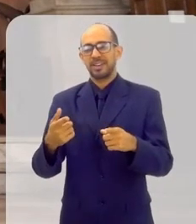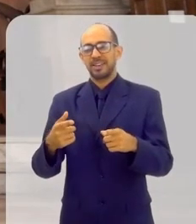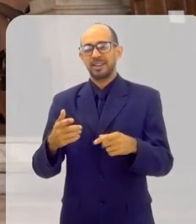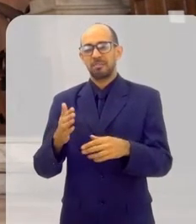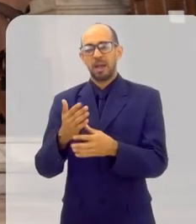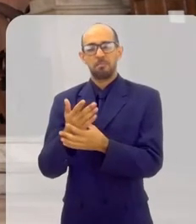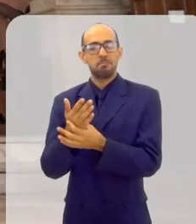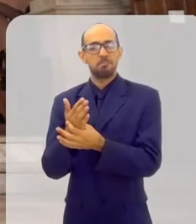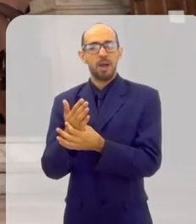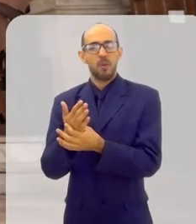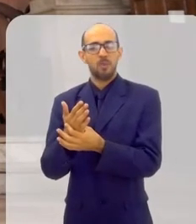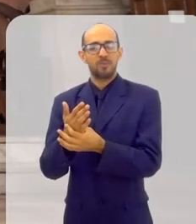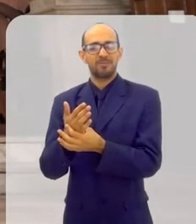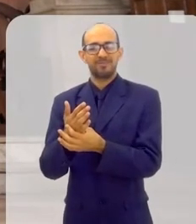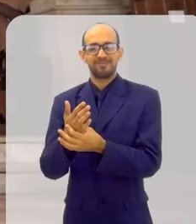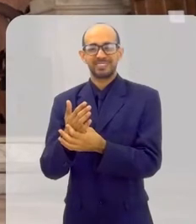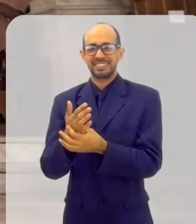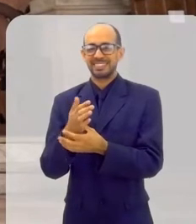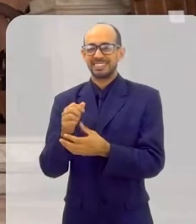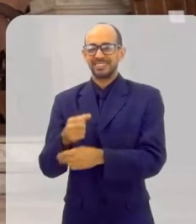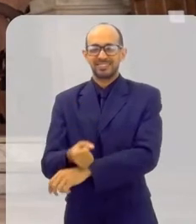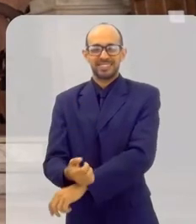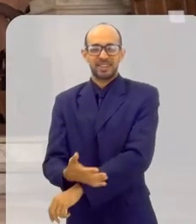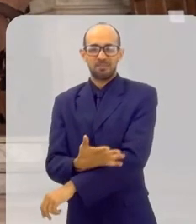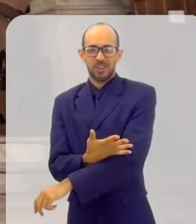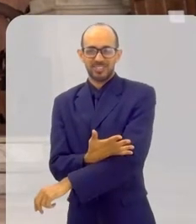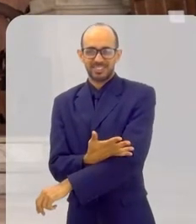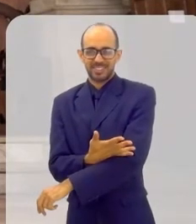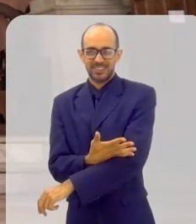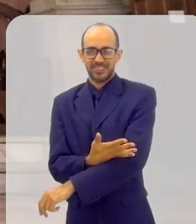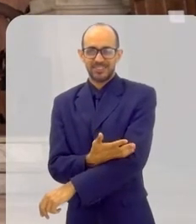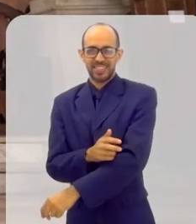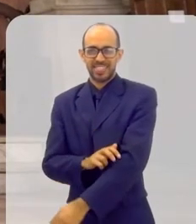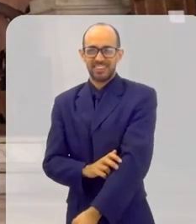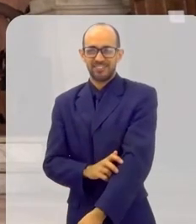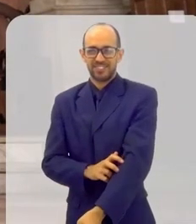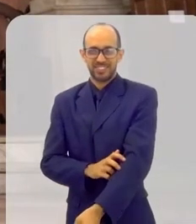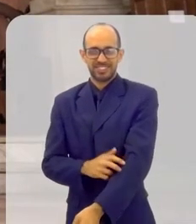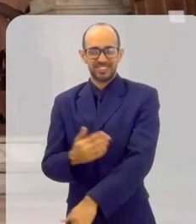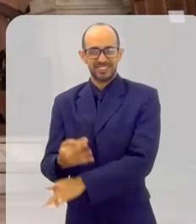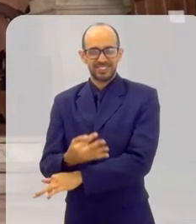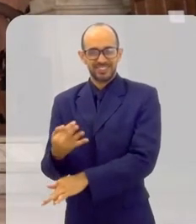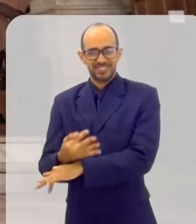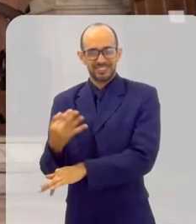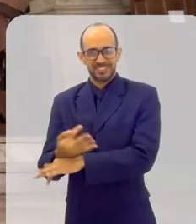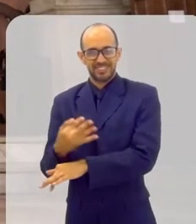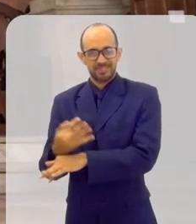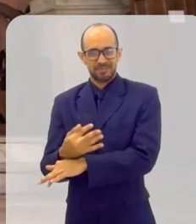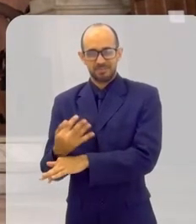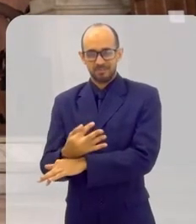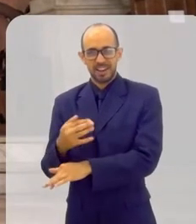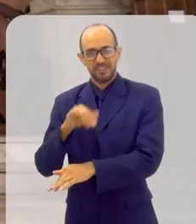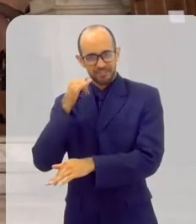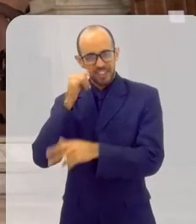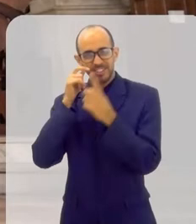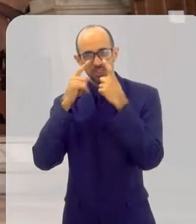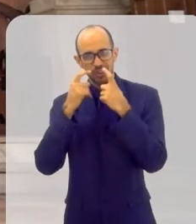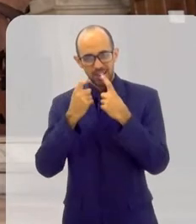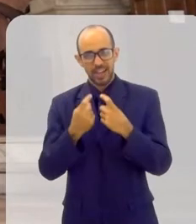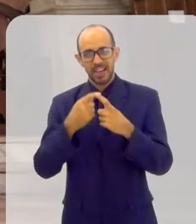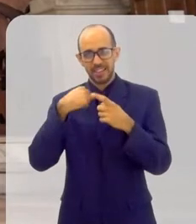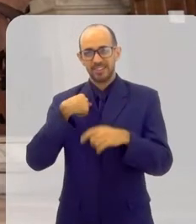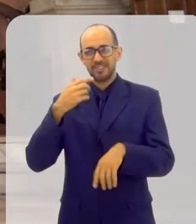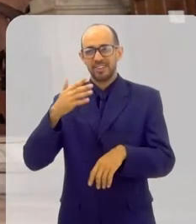liturgia. Minha mão tremia muito, muito, eu fiquei muito emocionado, segurei-me para não chorar, porque na minha primeira divina liturgia, a primeira missa,